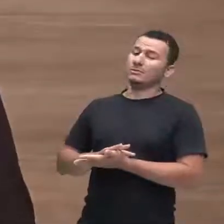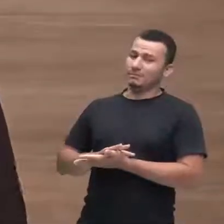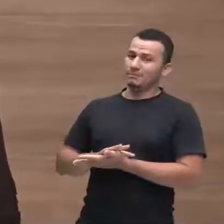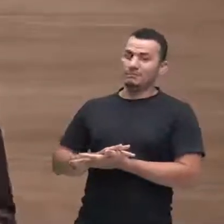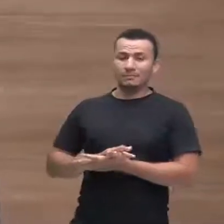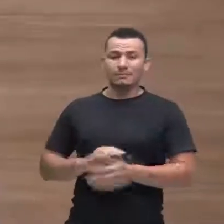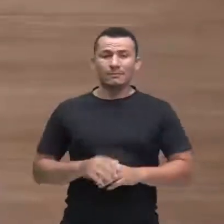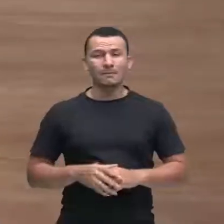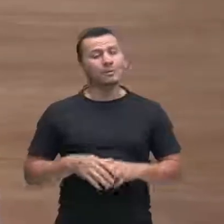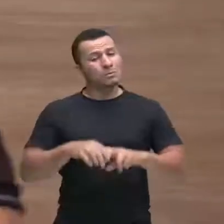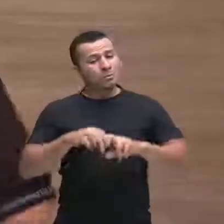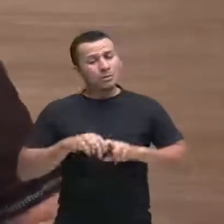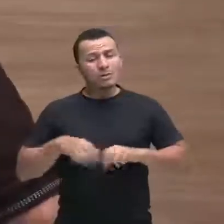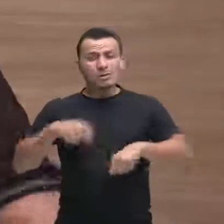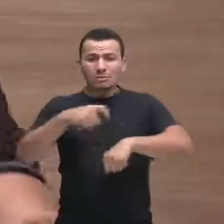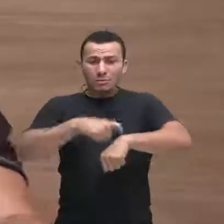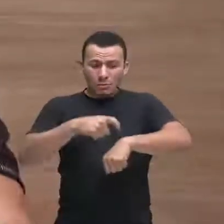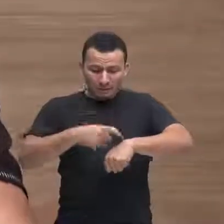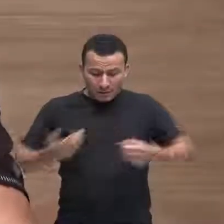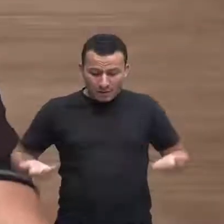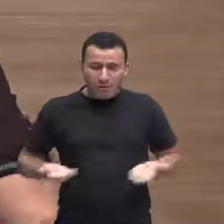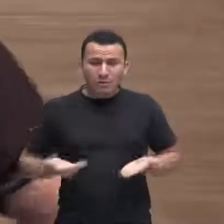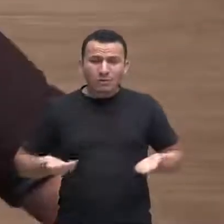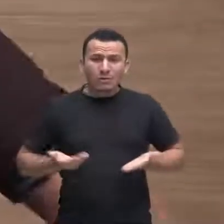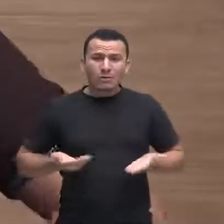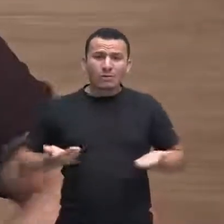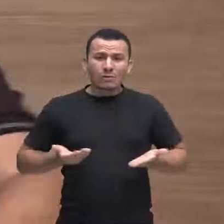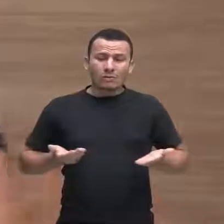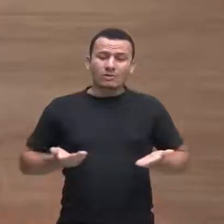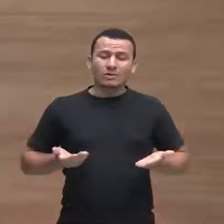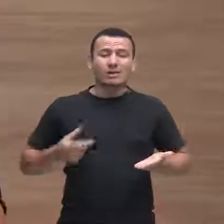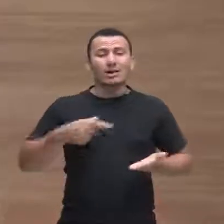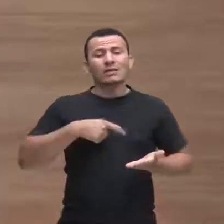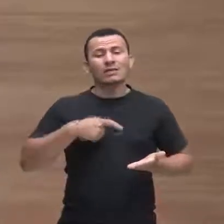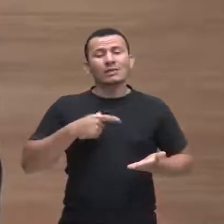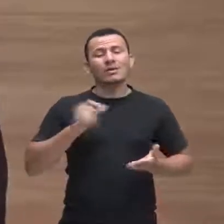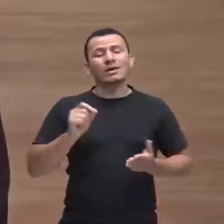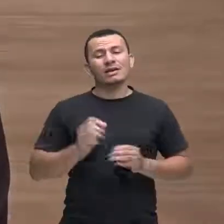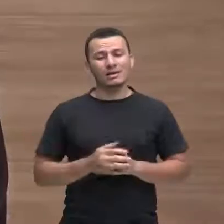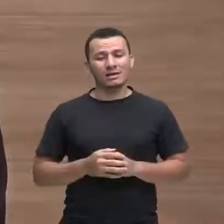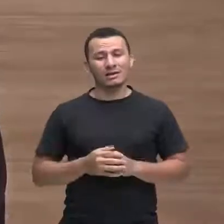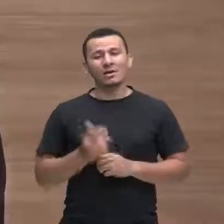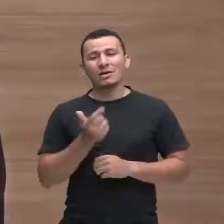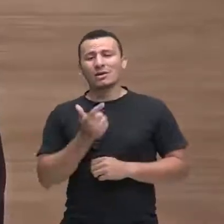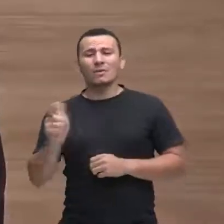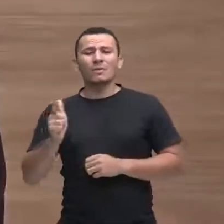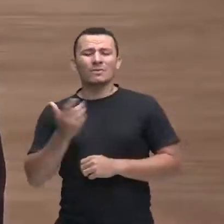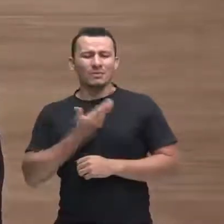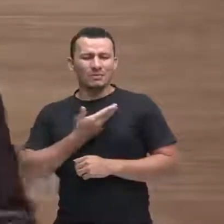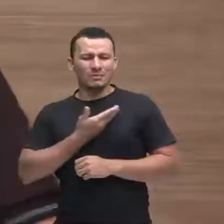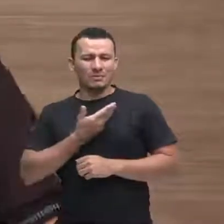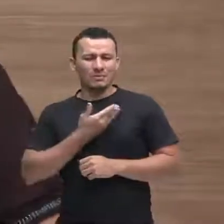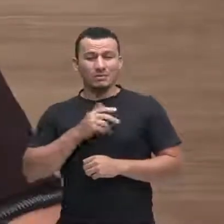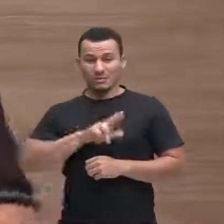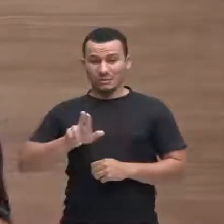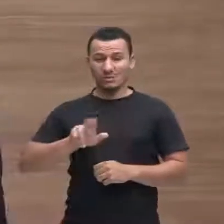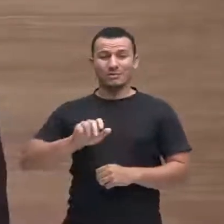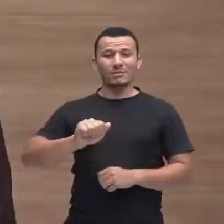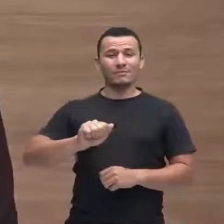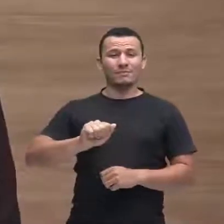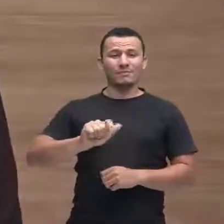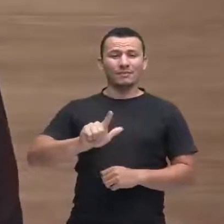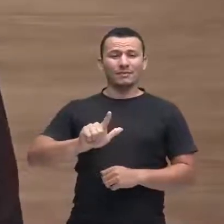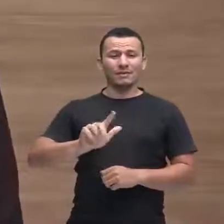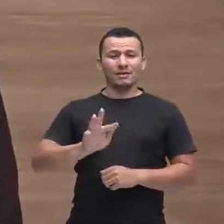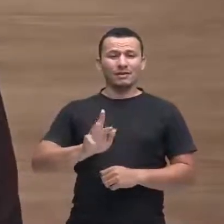nesse momento que eu chegue mais e trazendo um outro amigo, o Alfredo, outro amigo de Paulo,